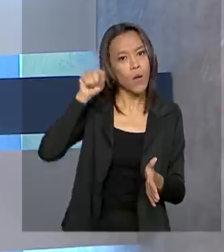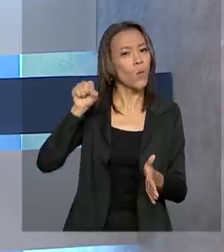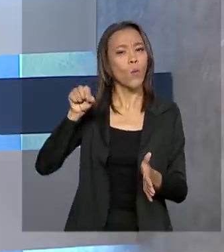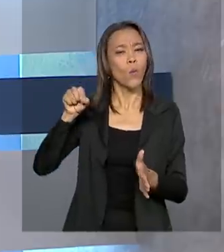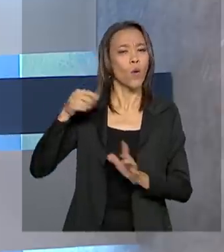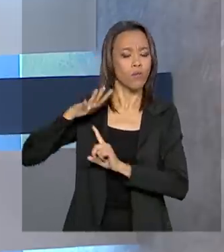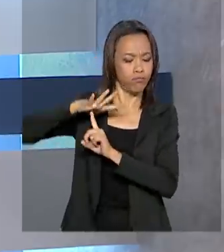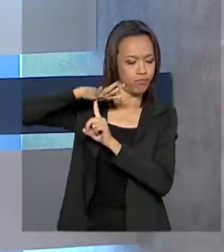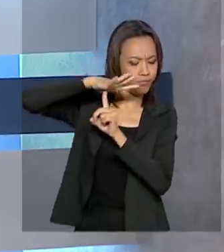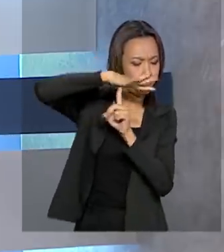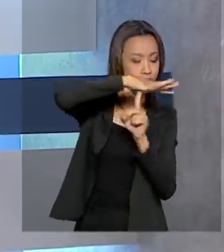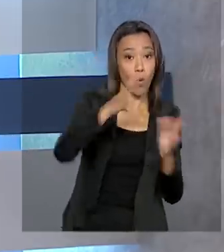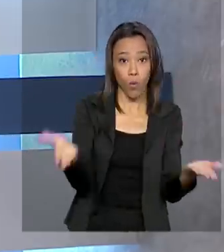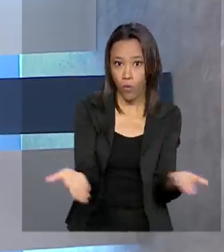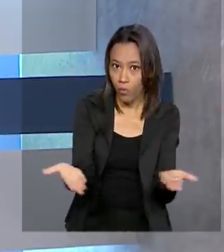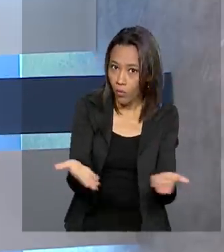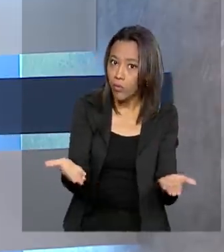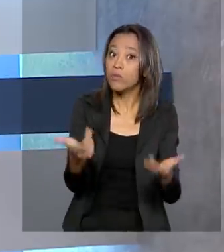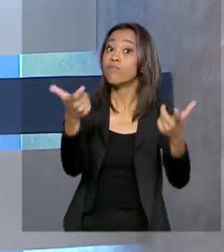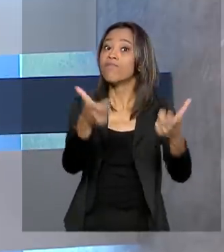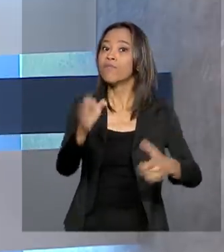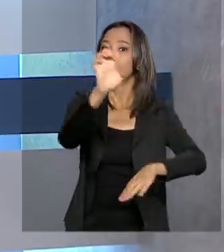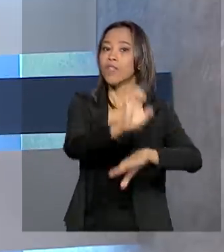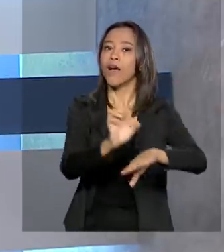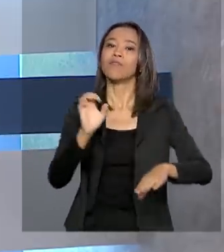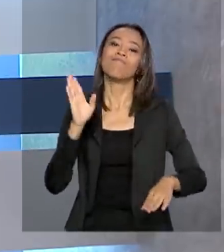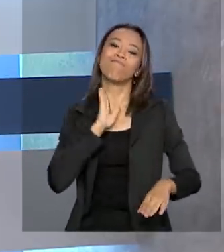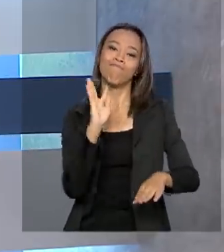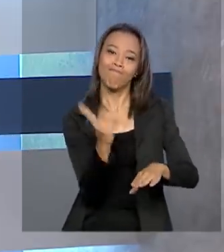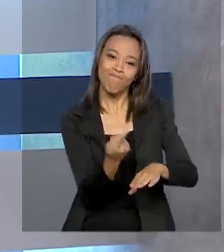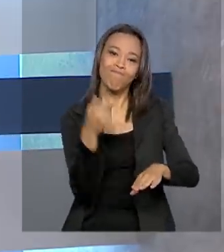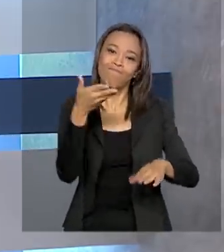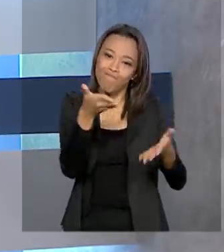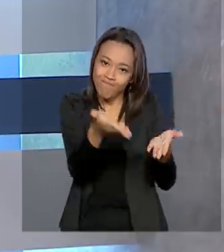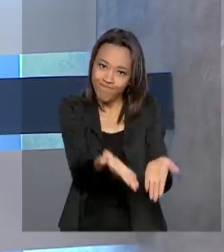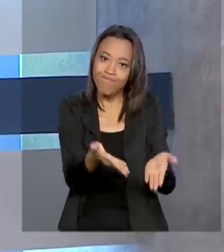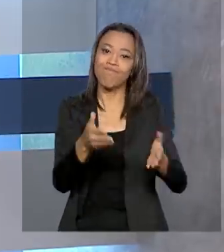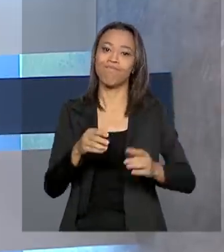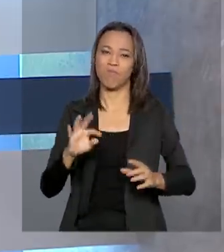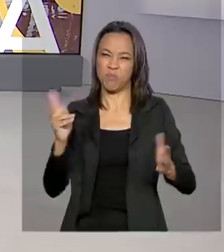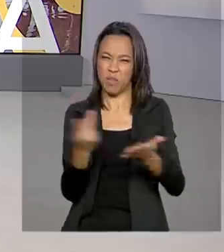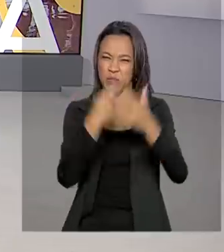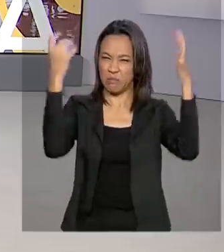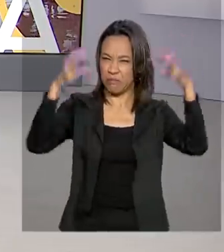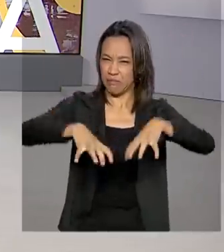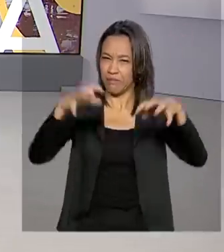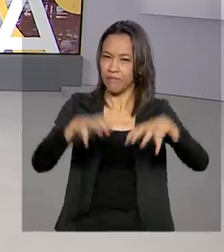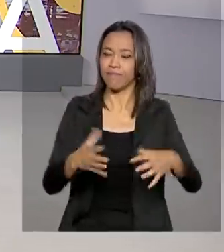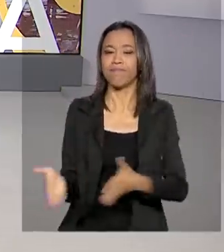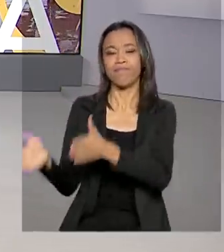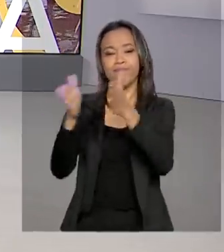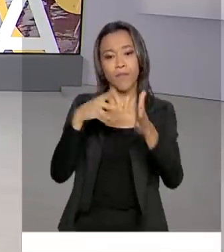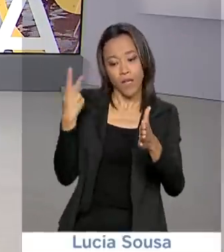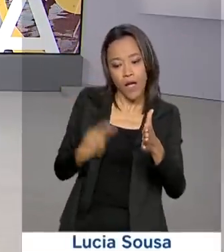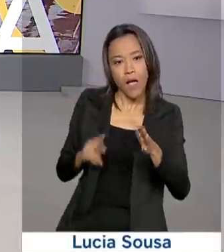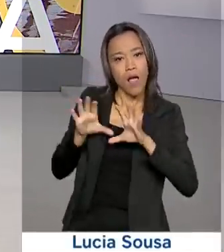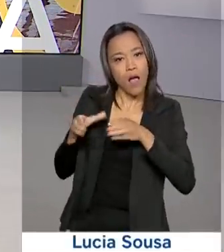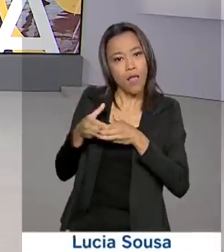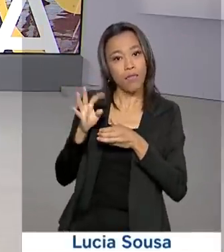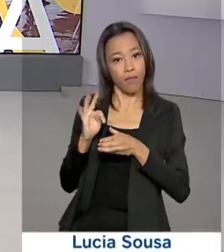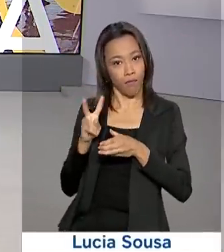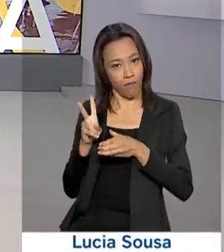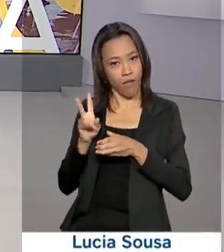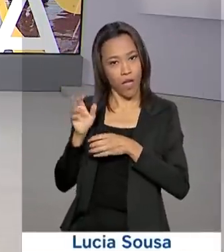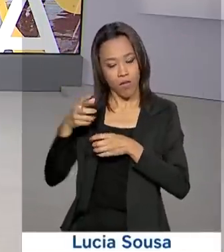um sobrevoo hoje nas áreas atingidas pelas fortes chuvas no Estado de Minas Gerais. A nossa equipe já chegou em Belo